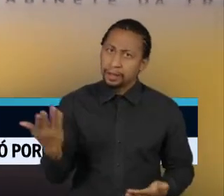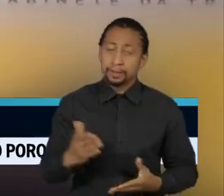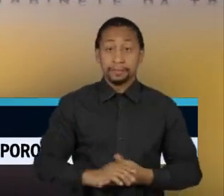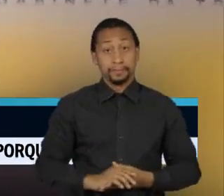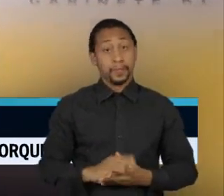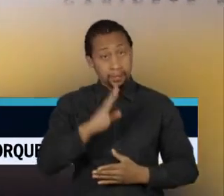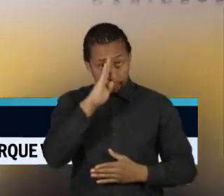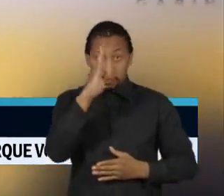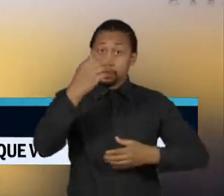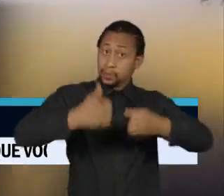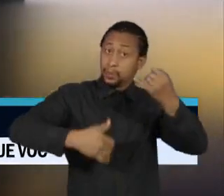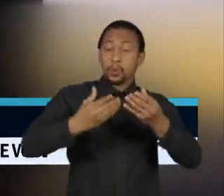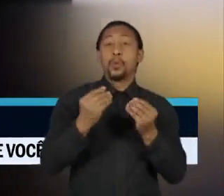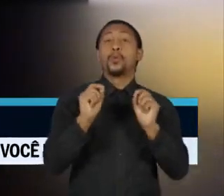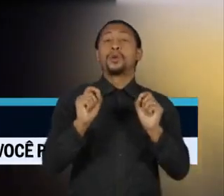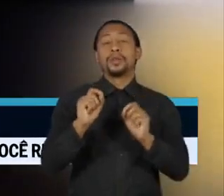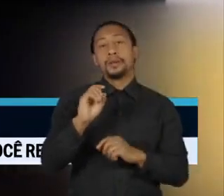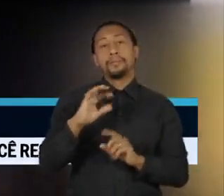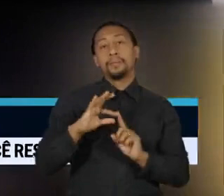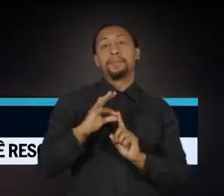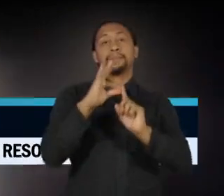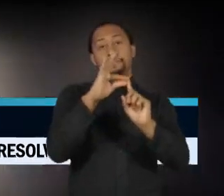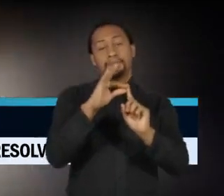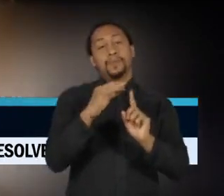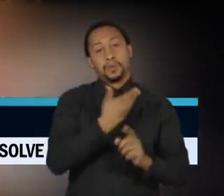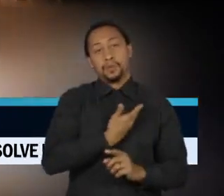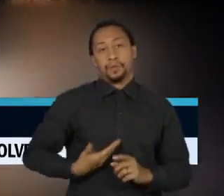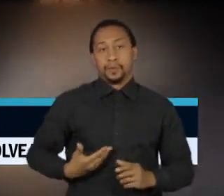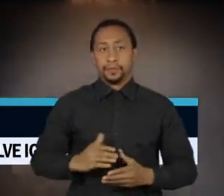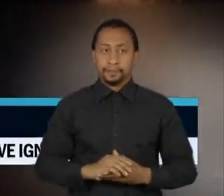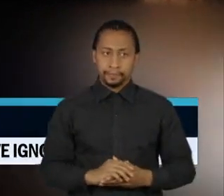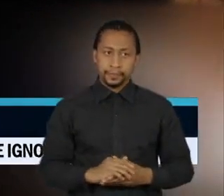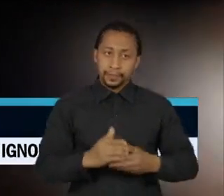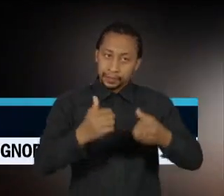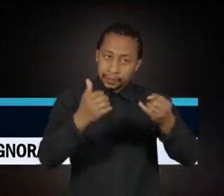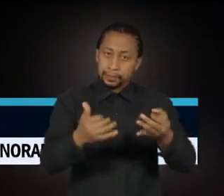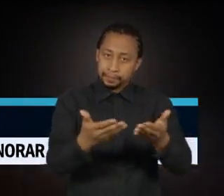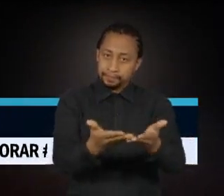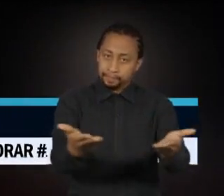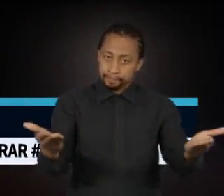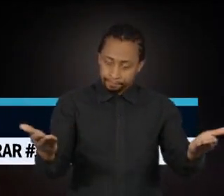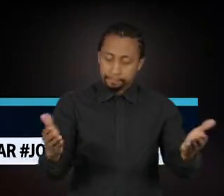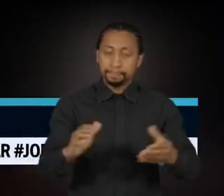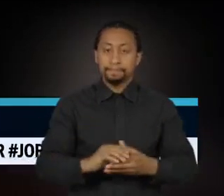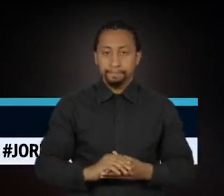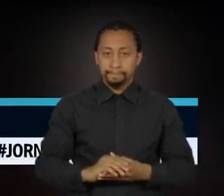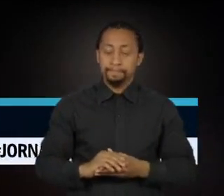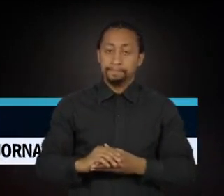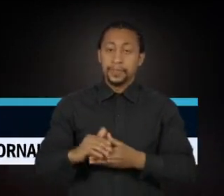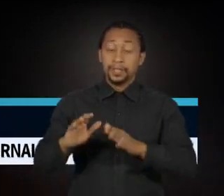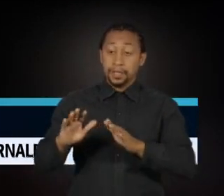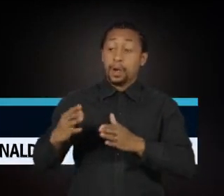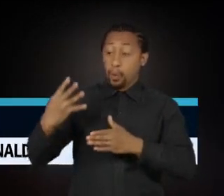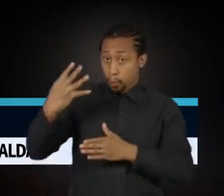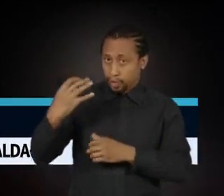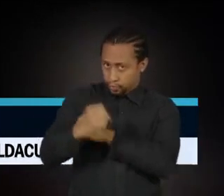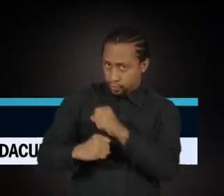governo. Eu quero dizer para vocês, se quando eu terminar esse mandato,